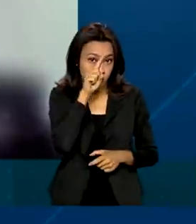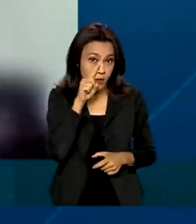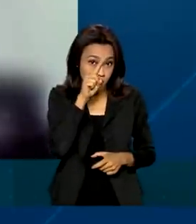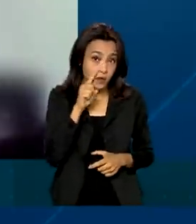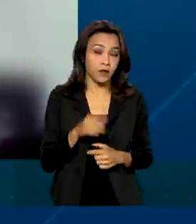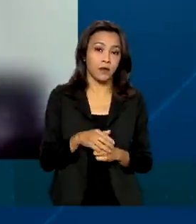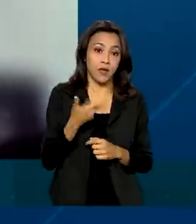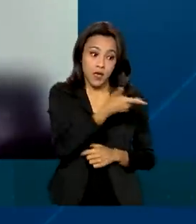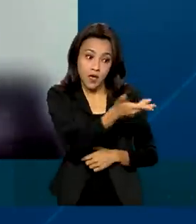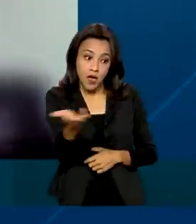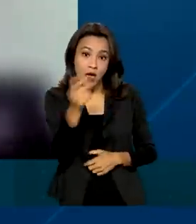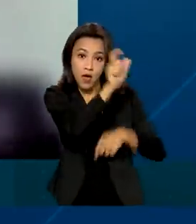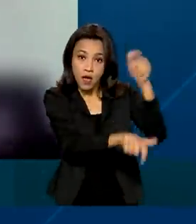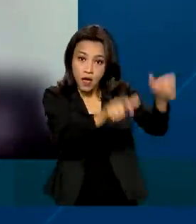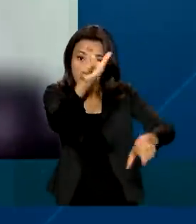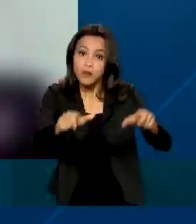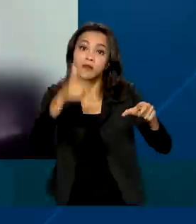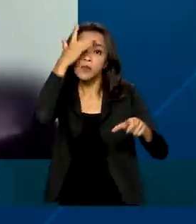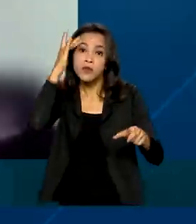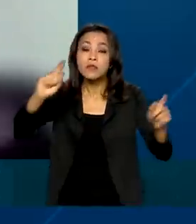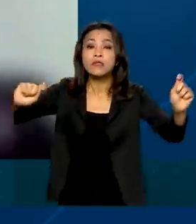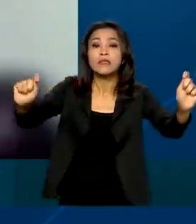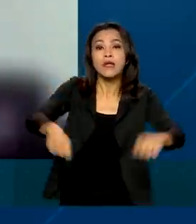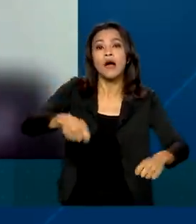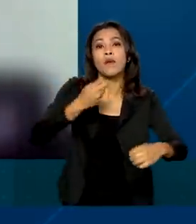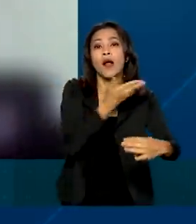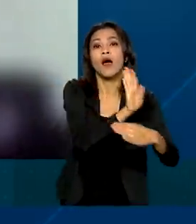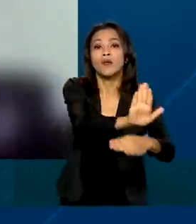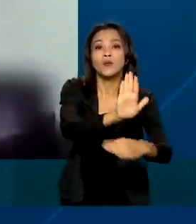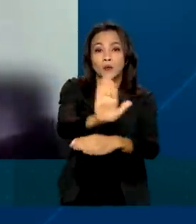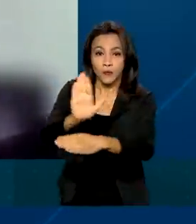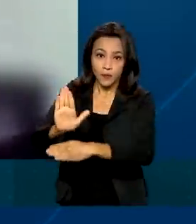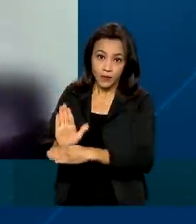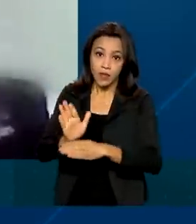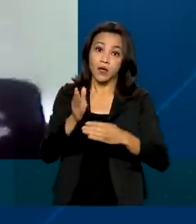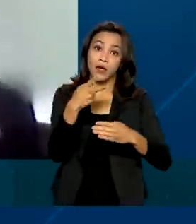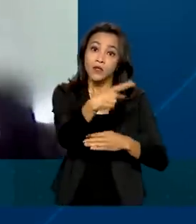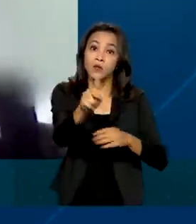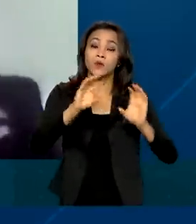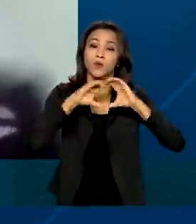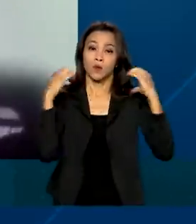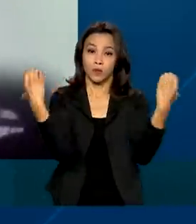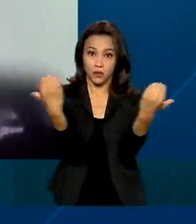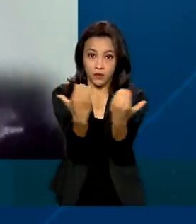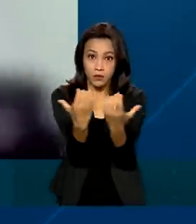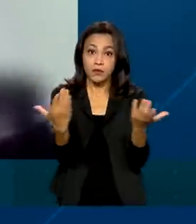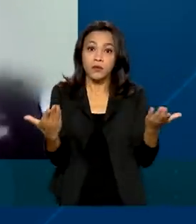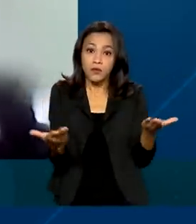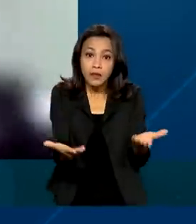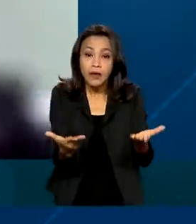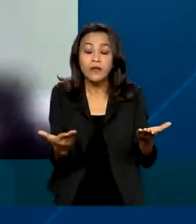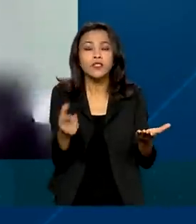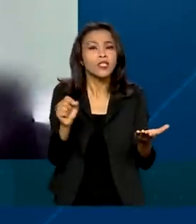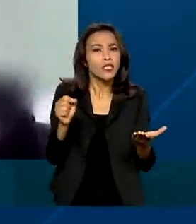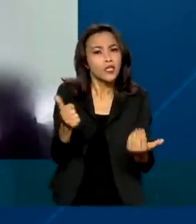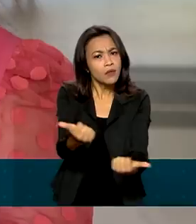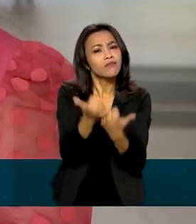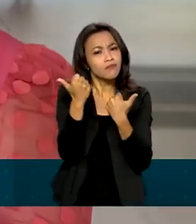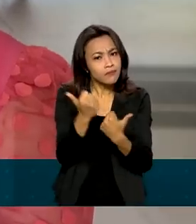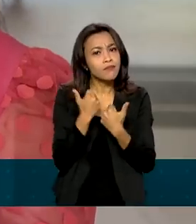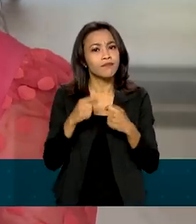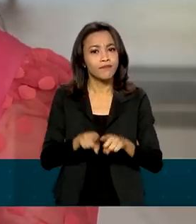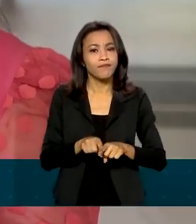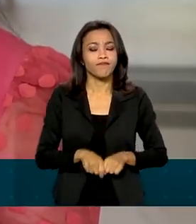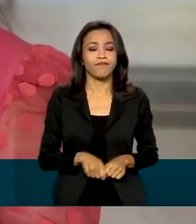aí eles têm como contribuir para a sua comunidade que estão inseridas e dar a colaboração.